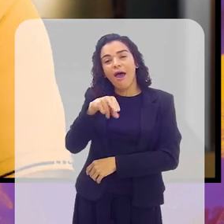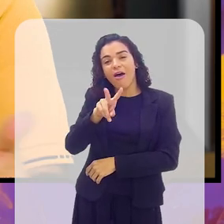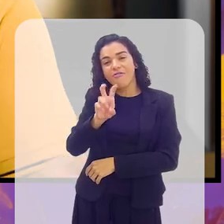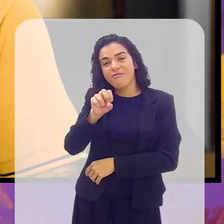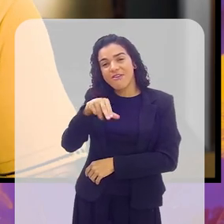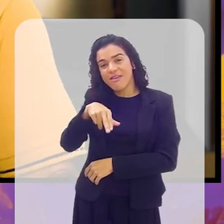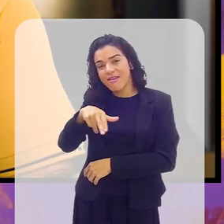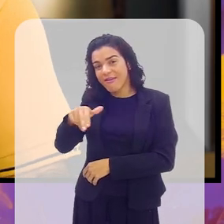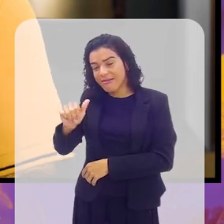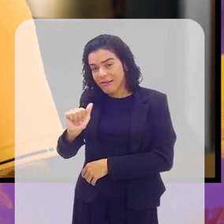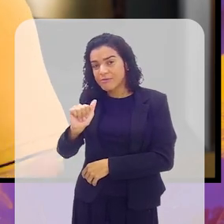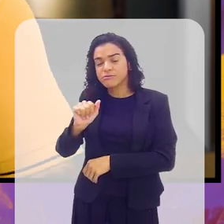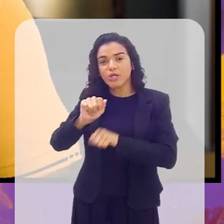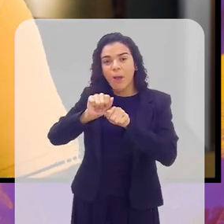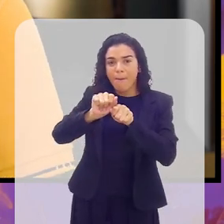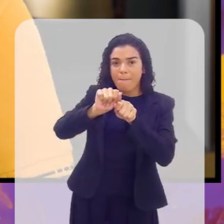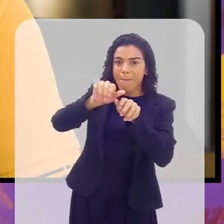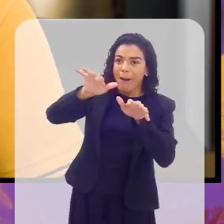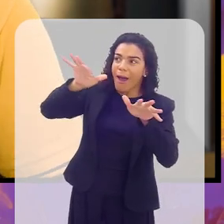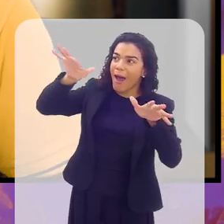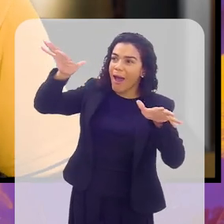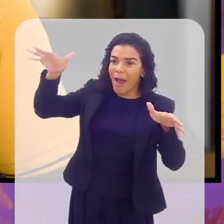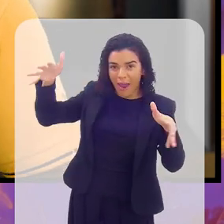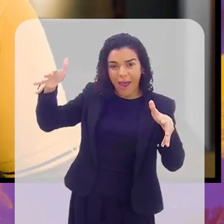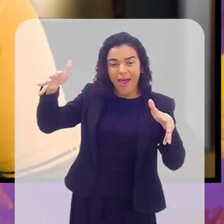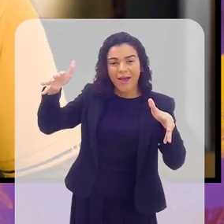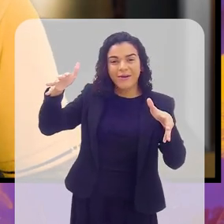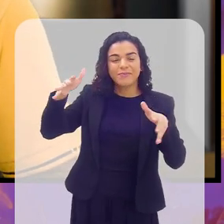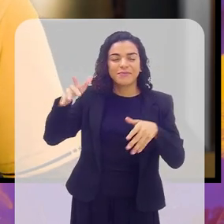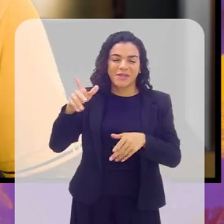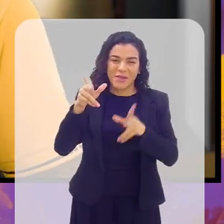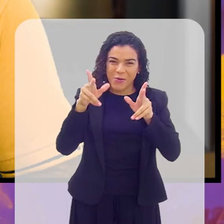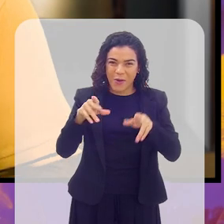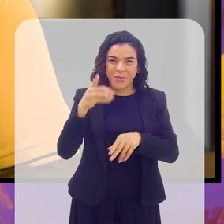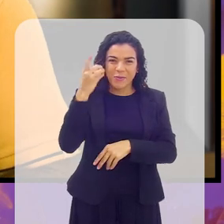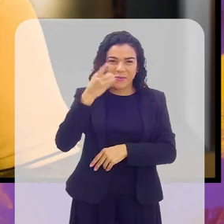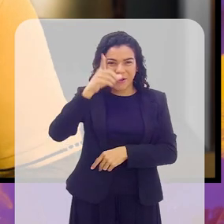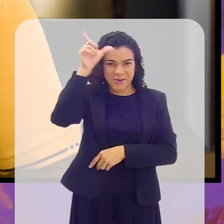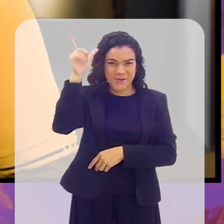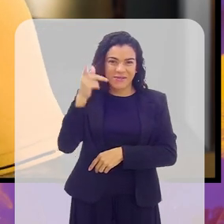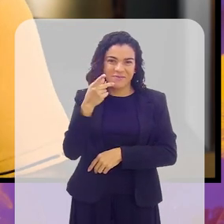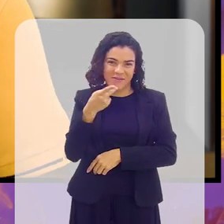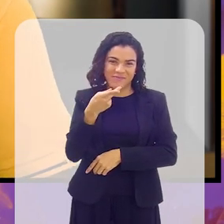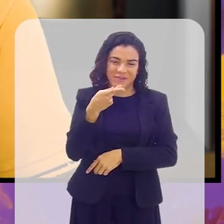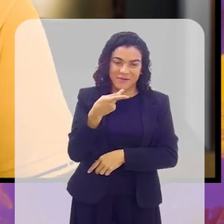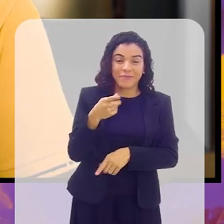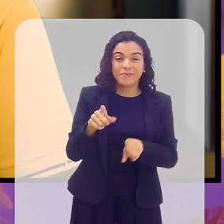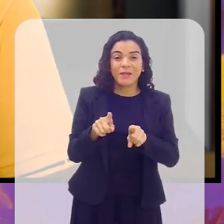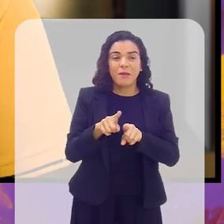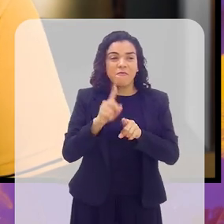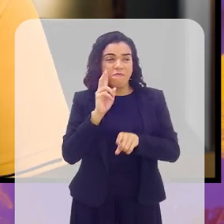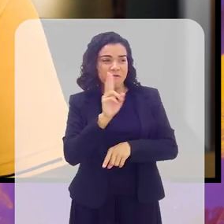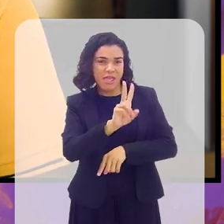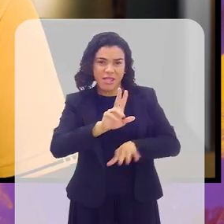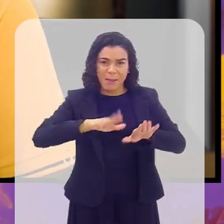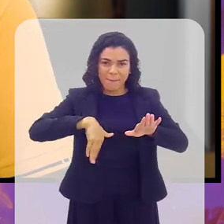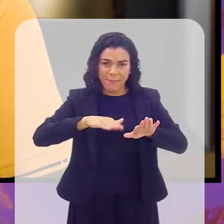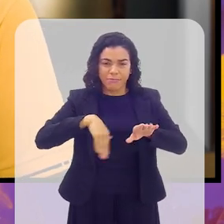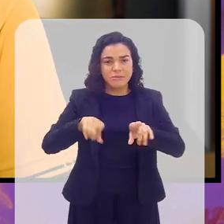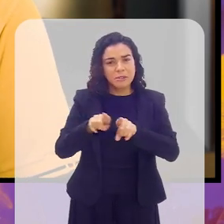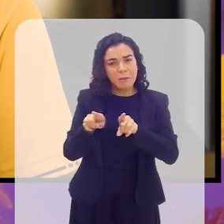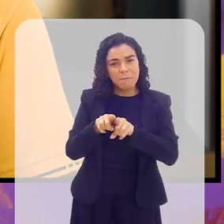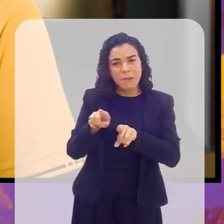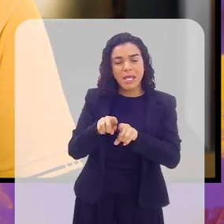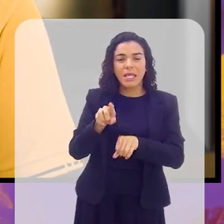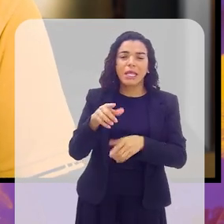mas já se difundiu em grande parte, conforme disse o próprio deputado Luiz Paulo, a gente vê não só nas praias, mas a gente vê também na região